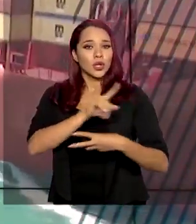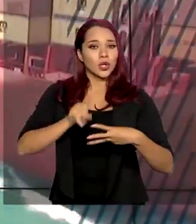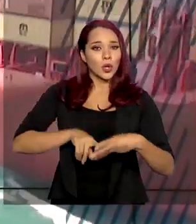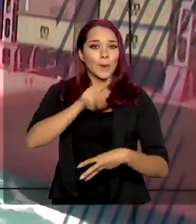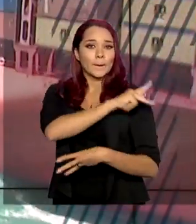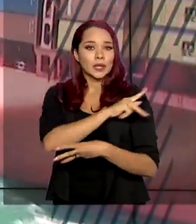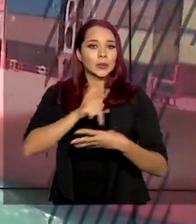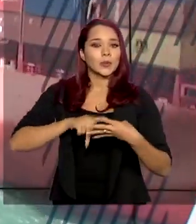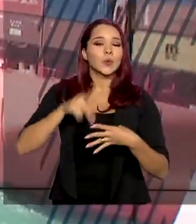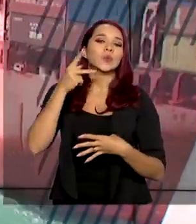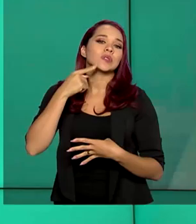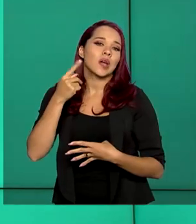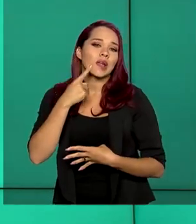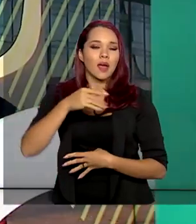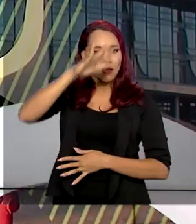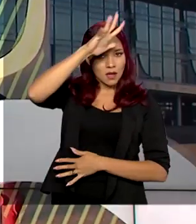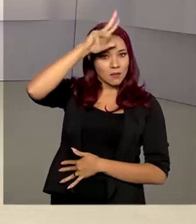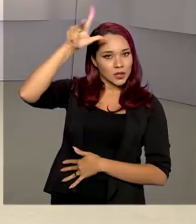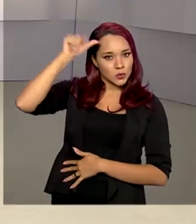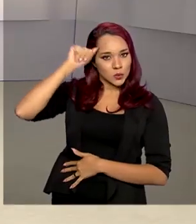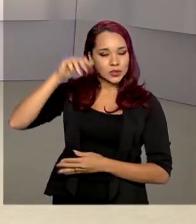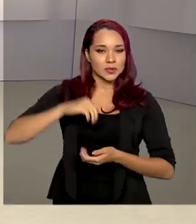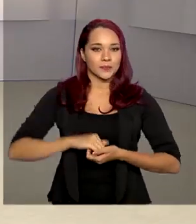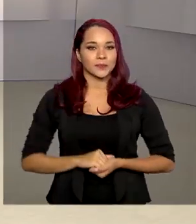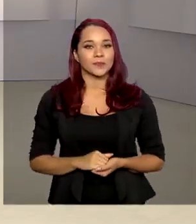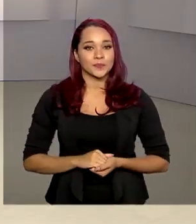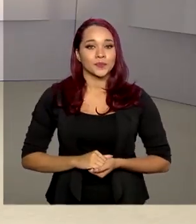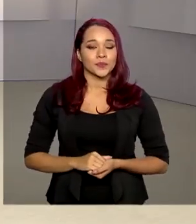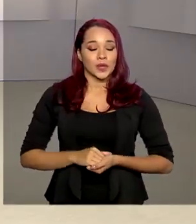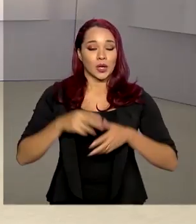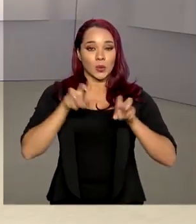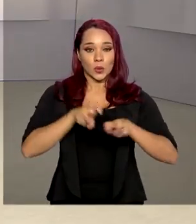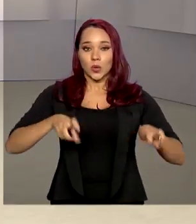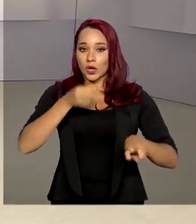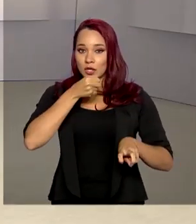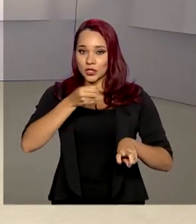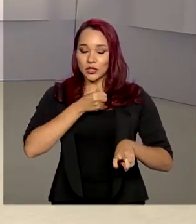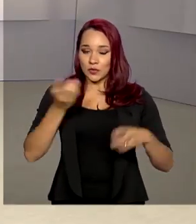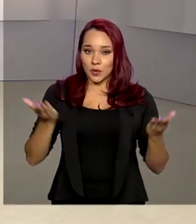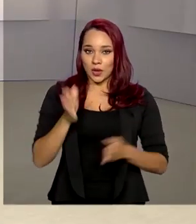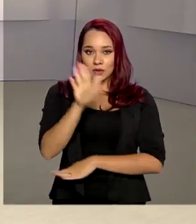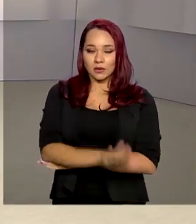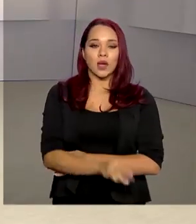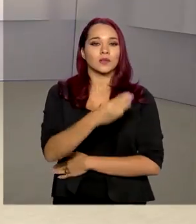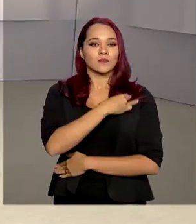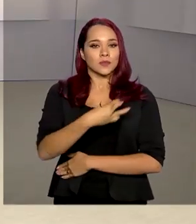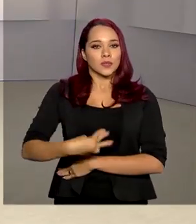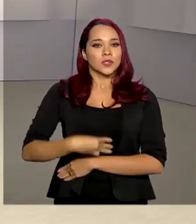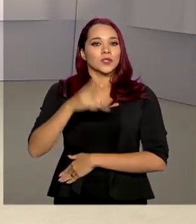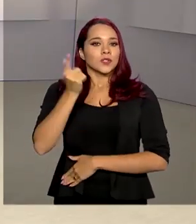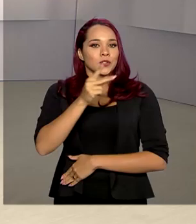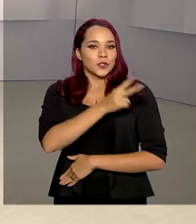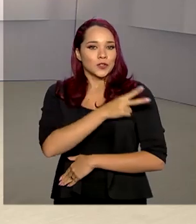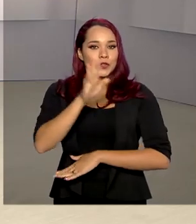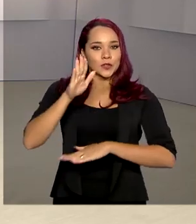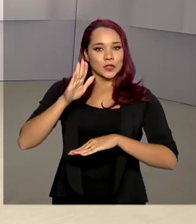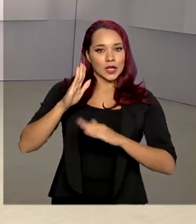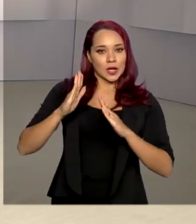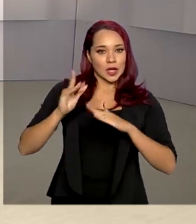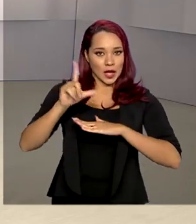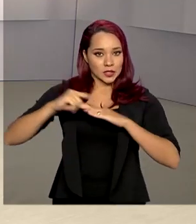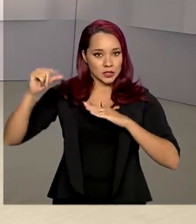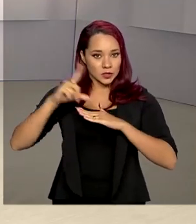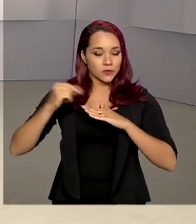Pernambuco, Ceará e Amazonas. Em coletiva imprensa, agora à tarde, os ministros-chefes da Casa Civil e da